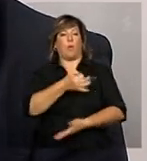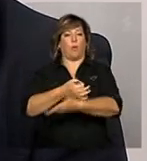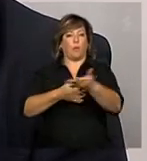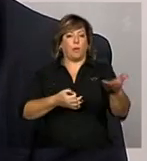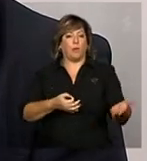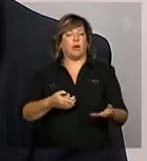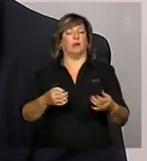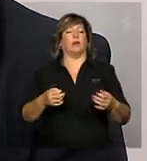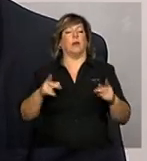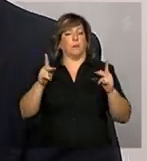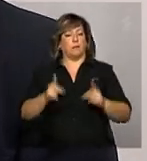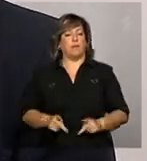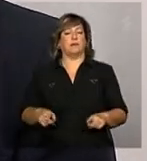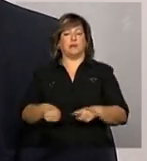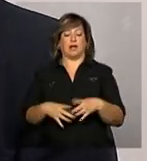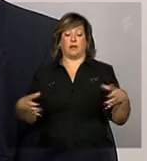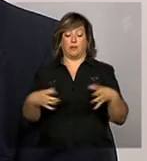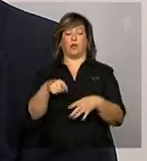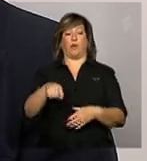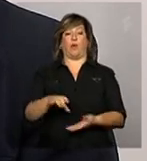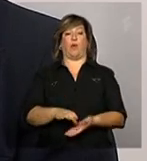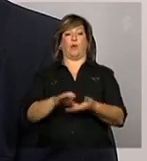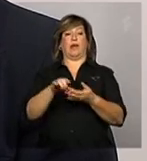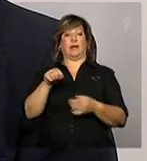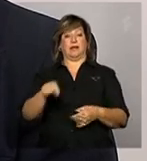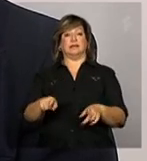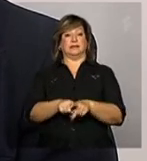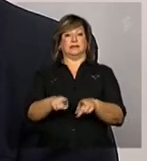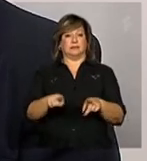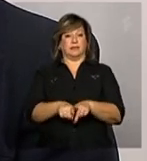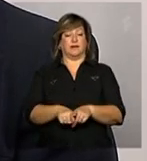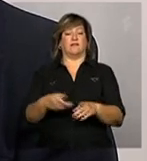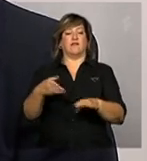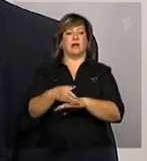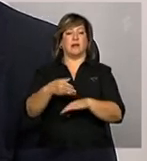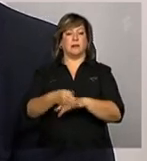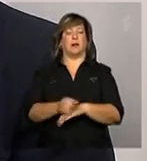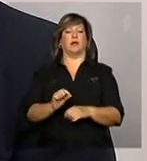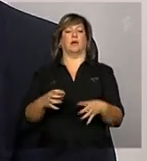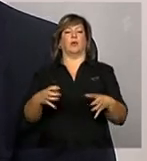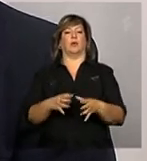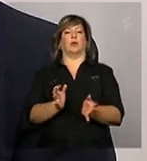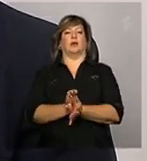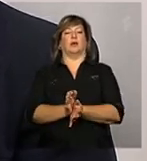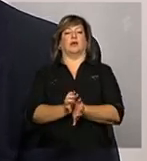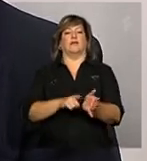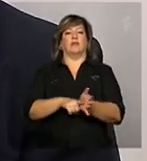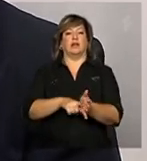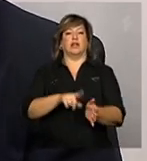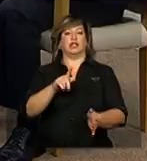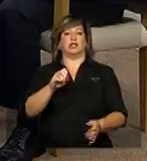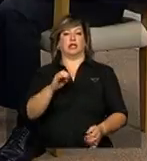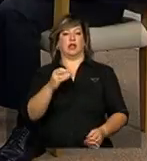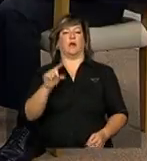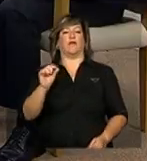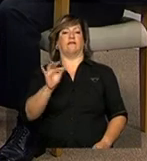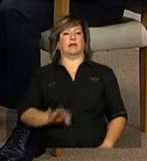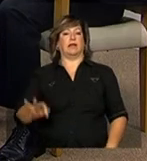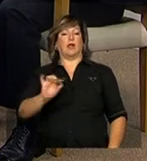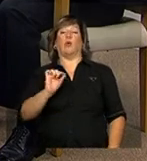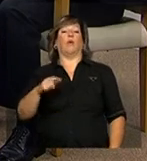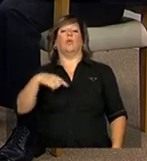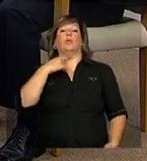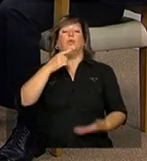participa também do Conselho e também o instrumento, ele faz parte também de um instrumento de avaliação para o gestor federal que não consegue acompanhar